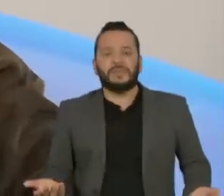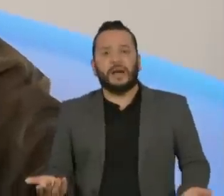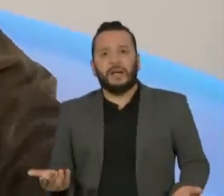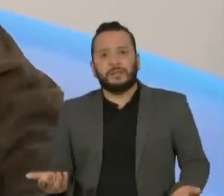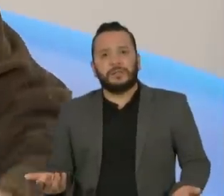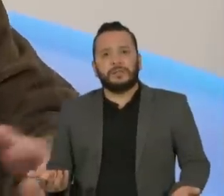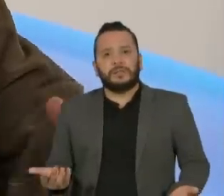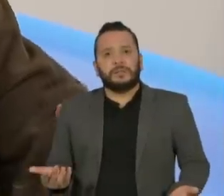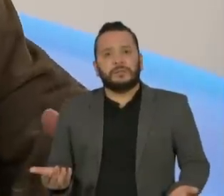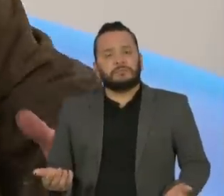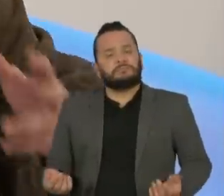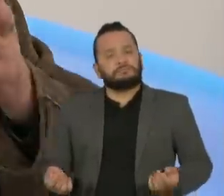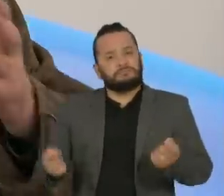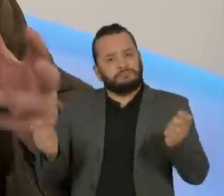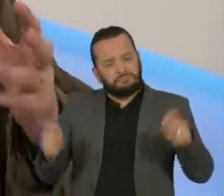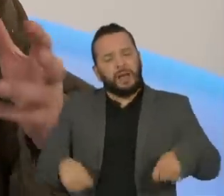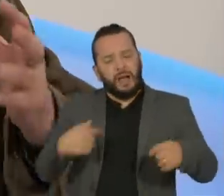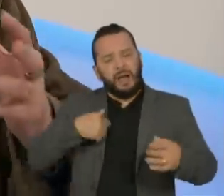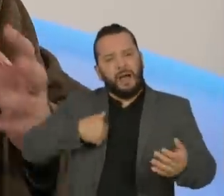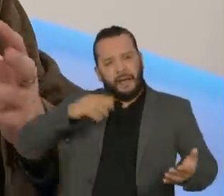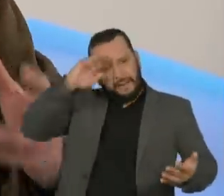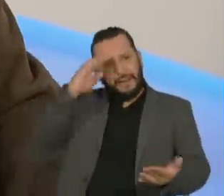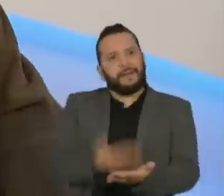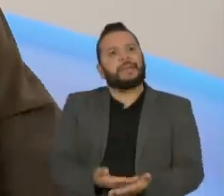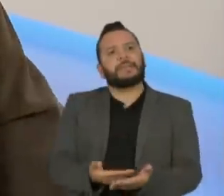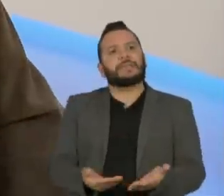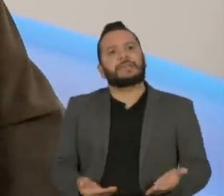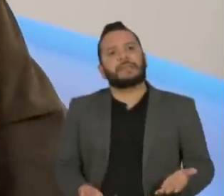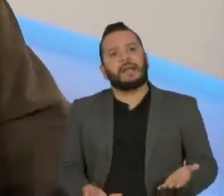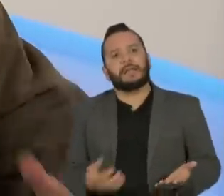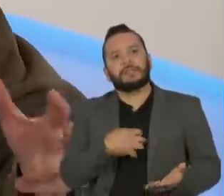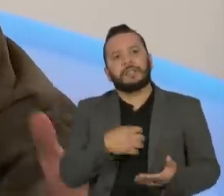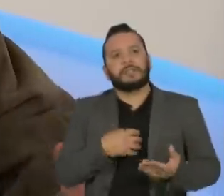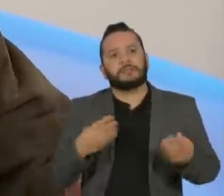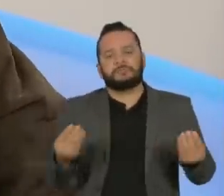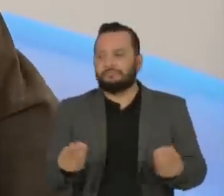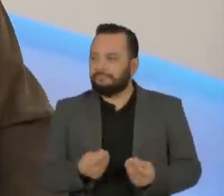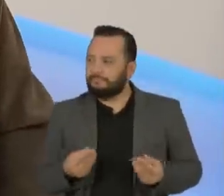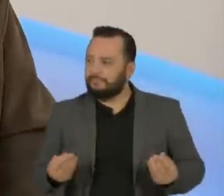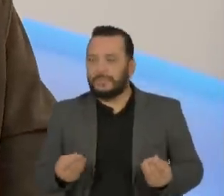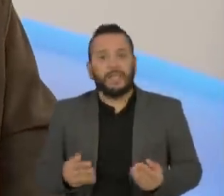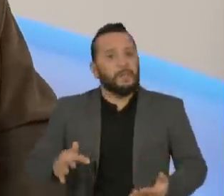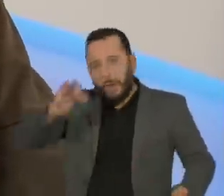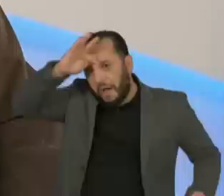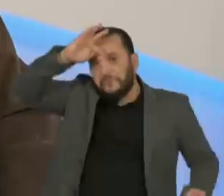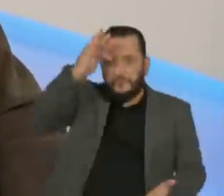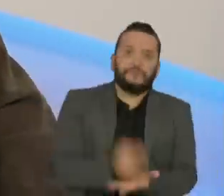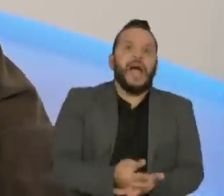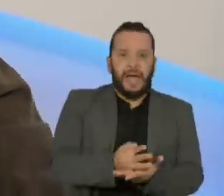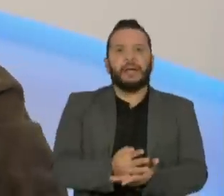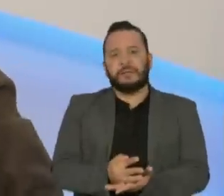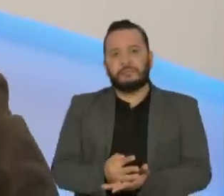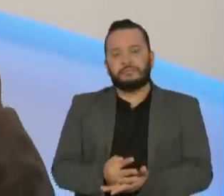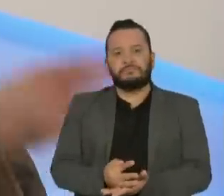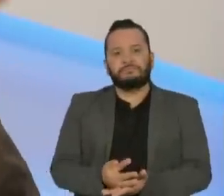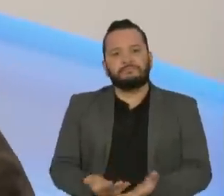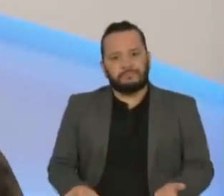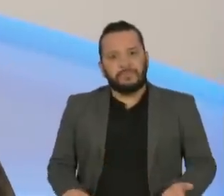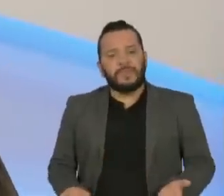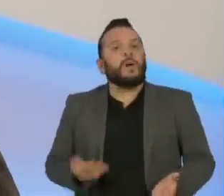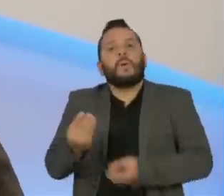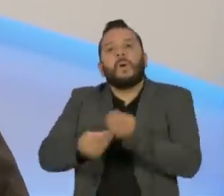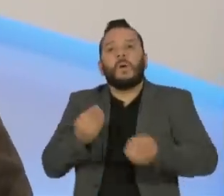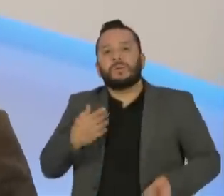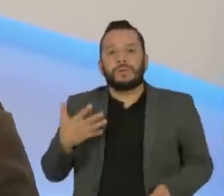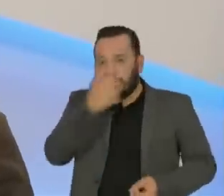acreditar de uma forma muito, de uma fé cega, porque eu acho que é a nossa única salvação porque